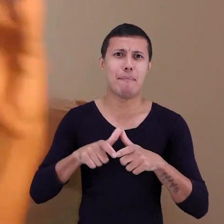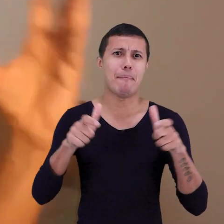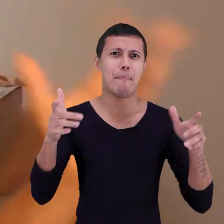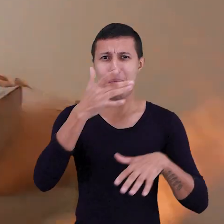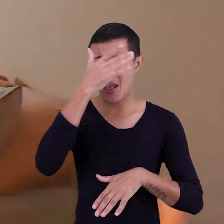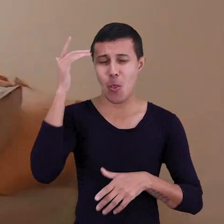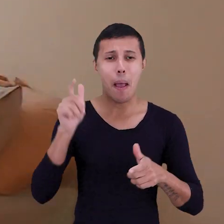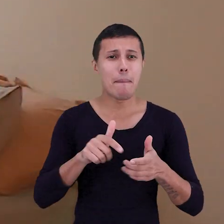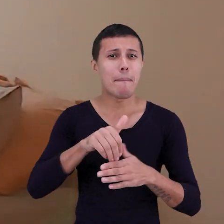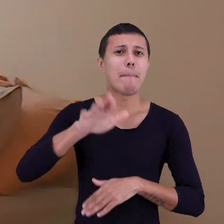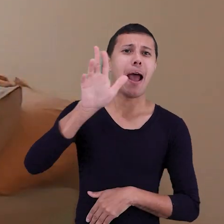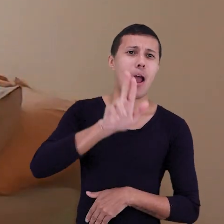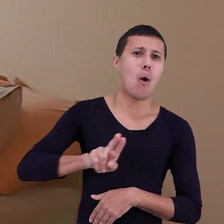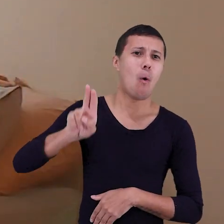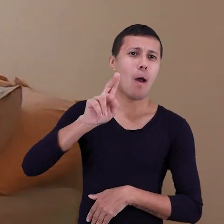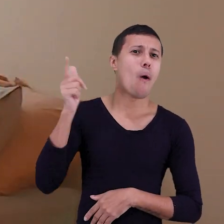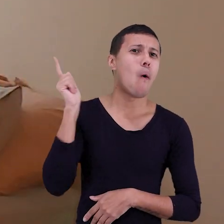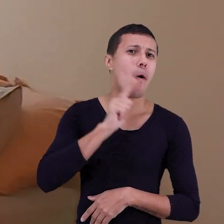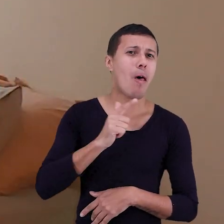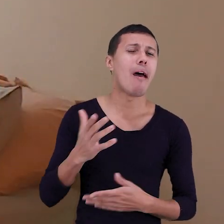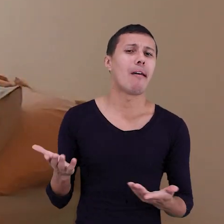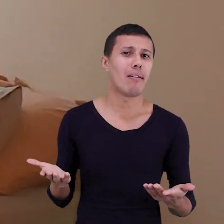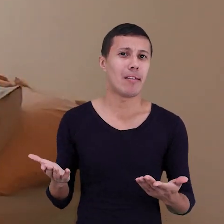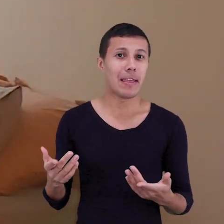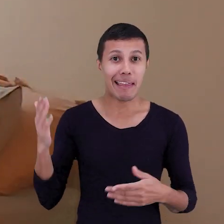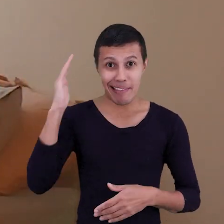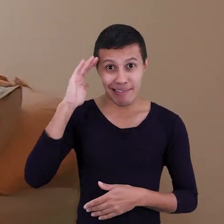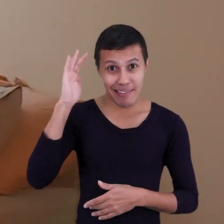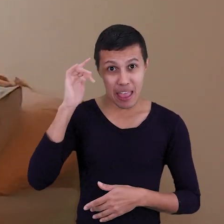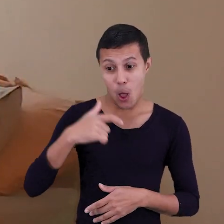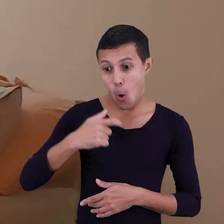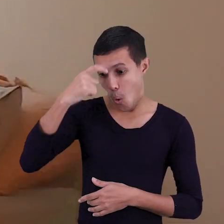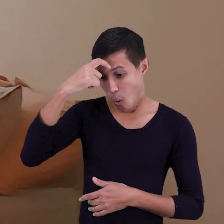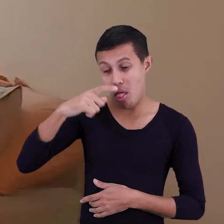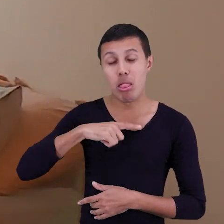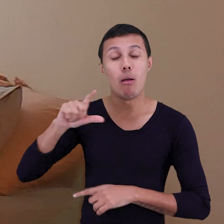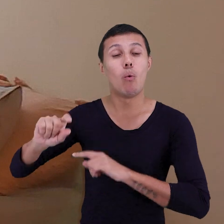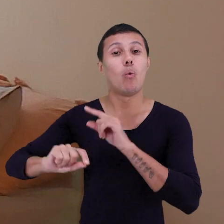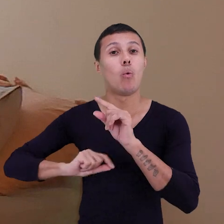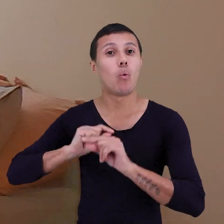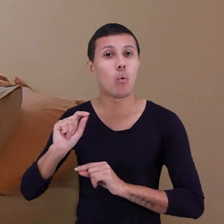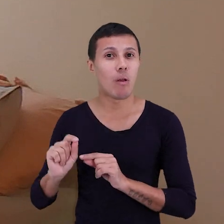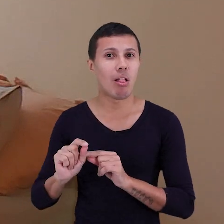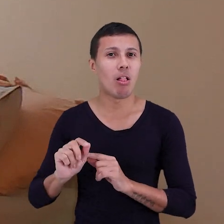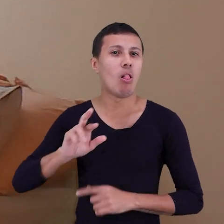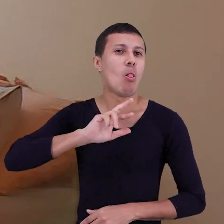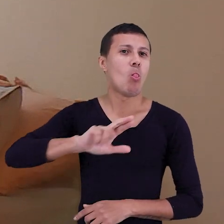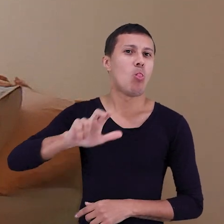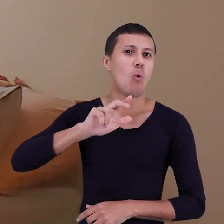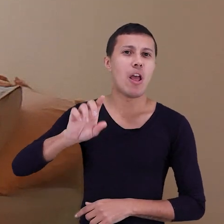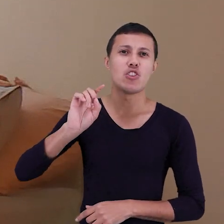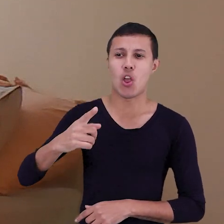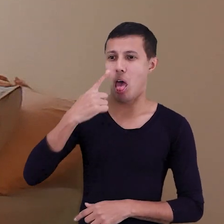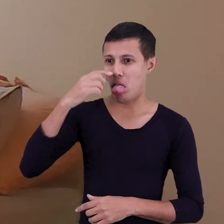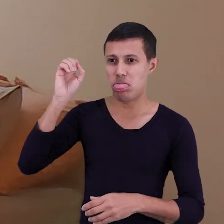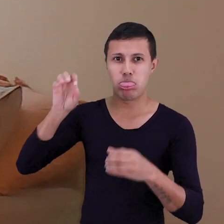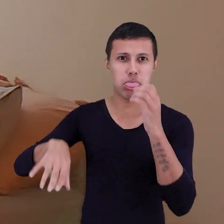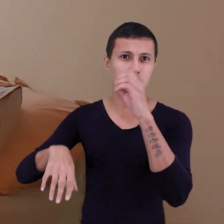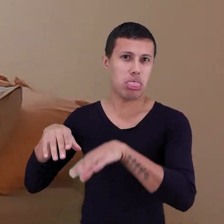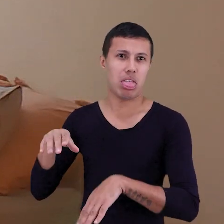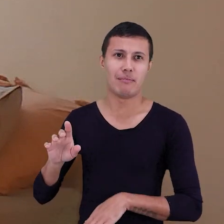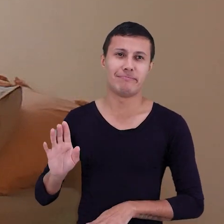Sobra para todo mundo. E a gente precisa entender que não é só sobre resíduos.